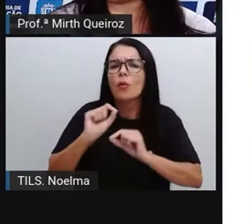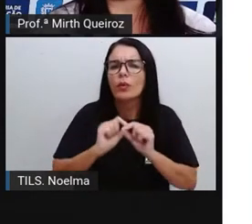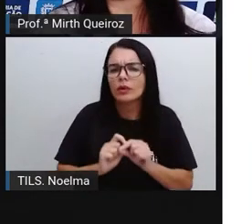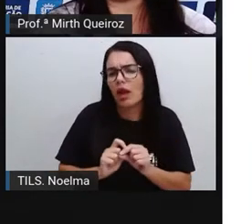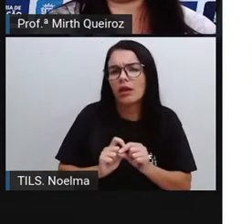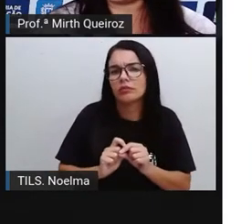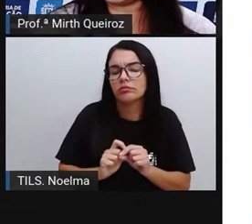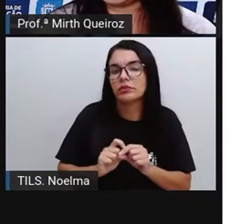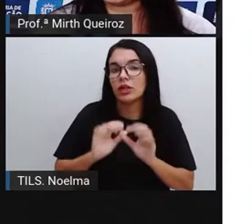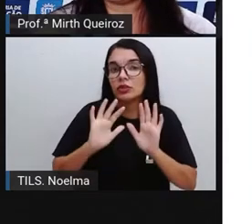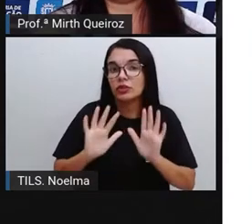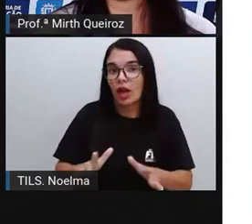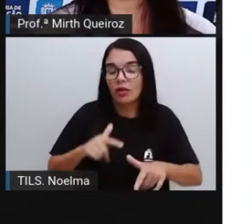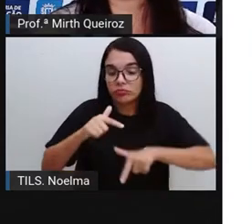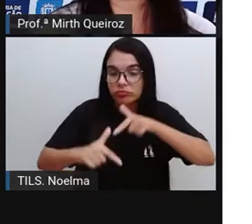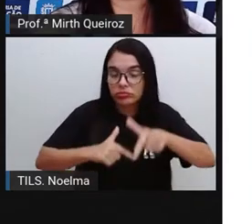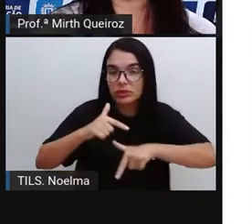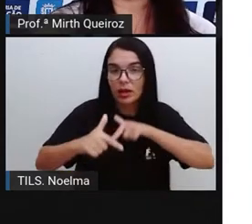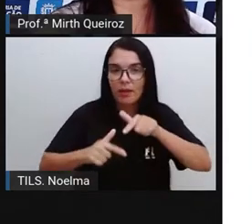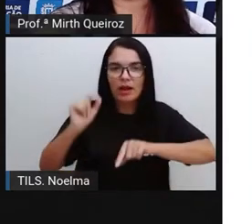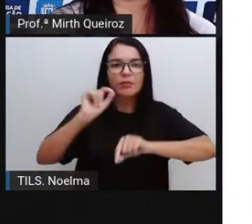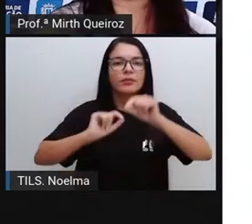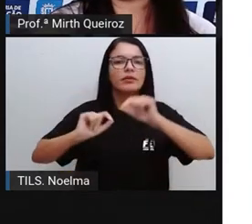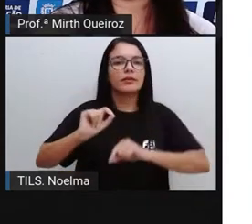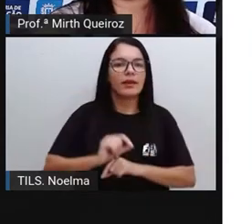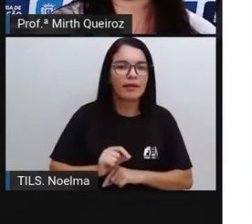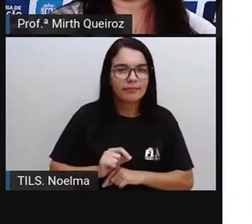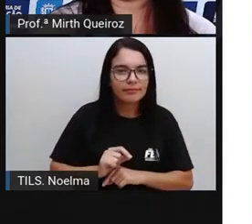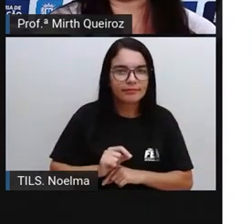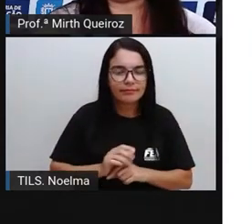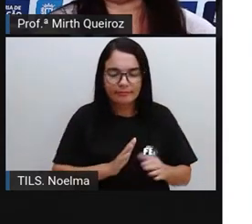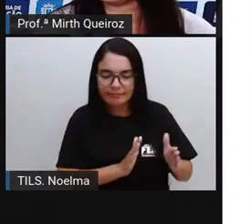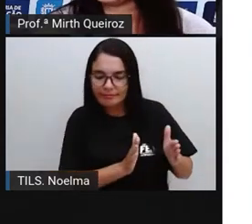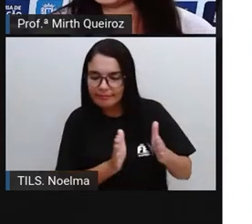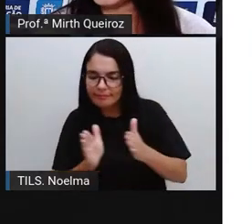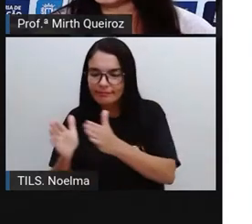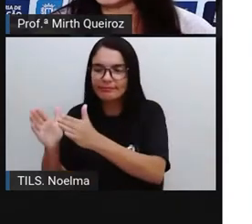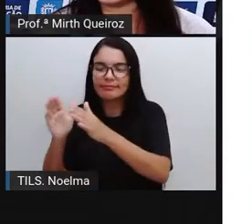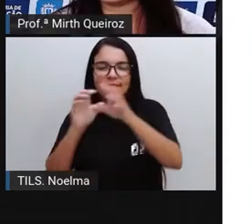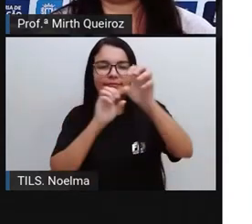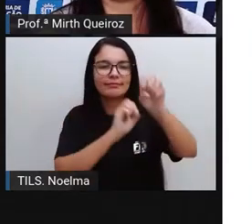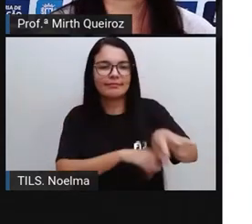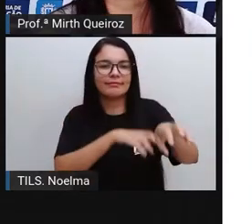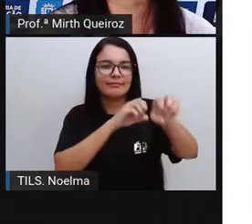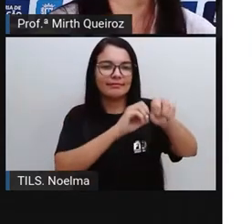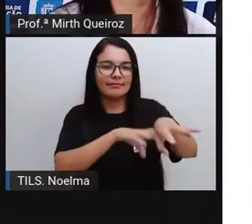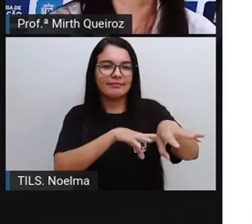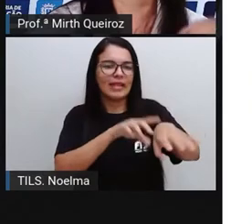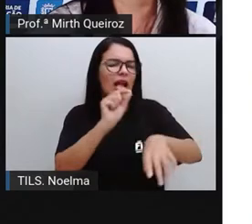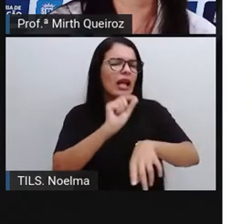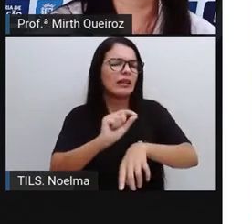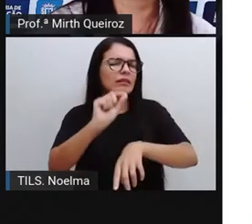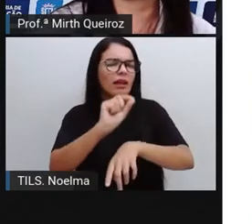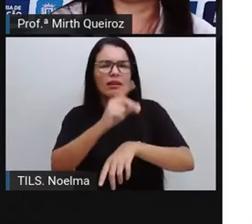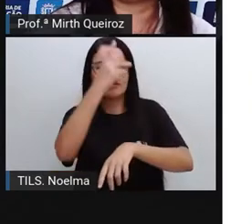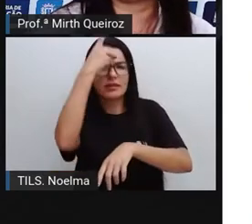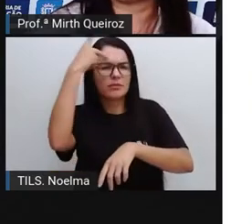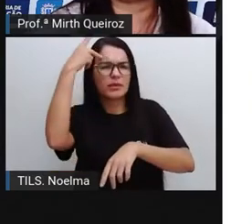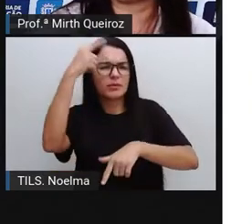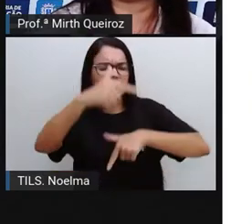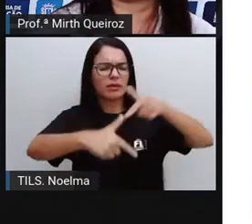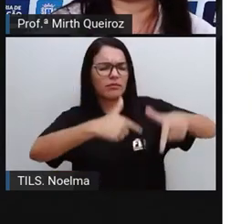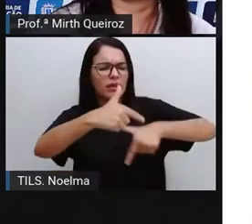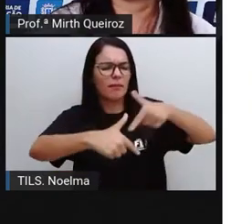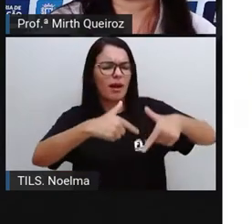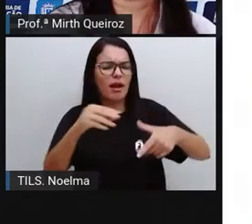que são prestados é o serviço público direcionado à educação. E quem são os servidores públicos